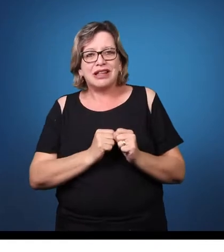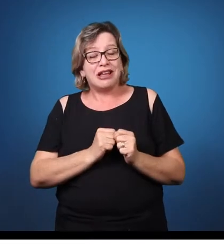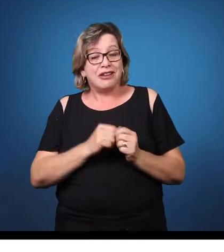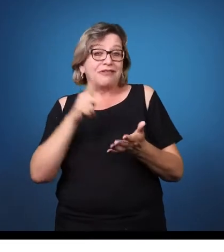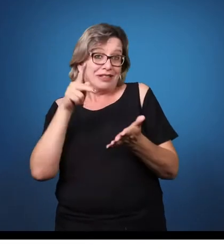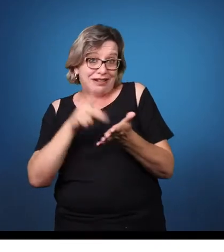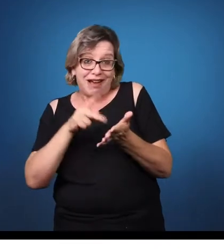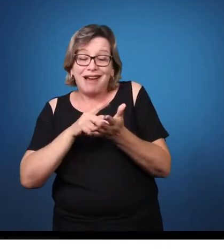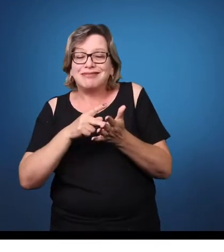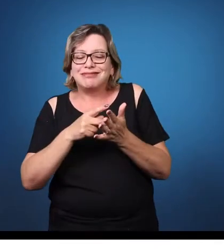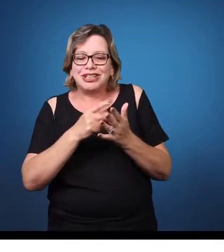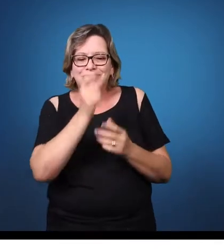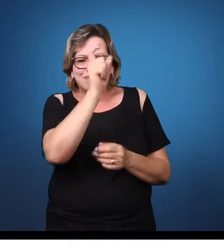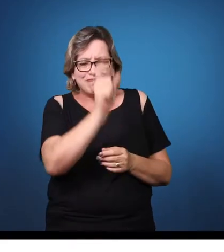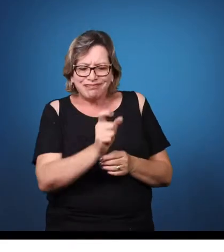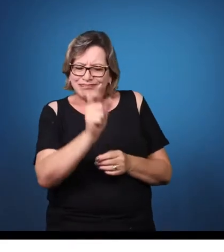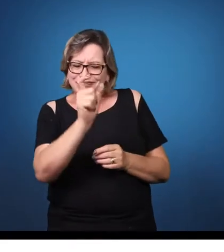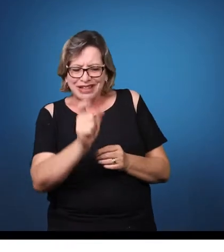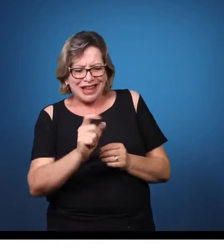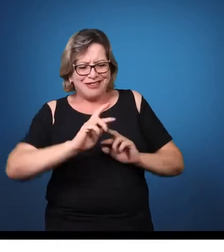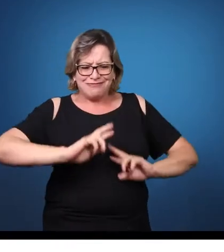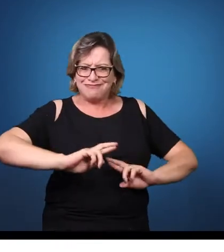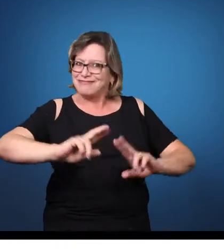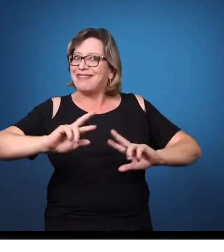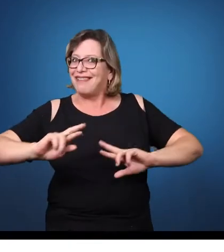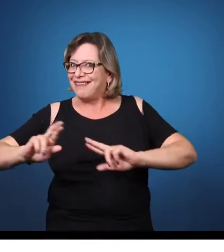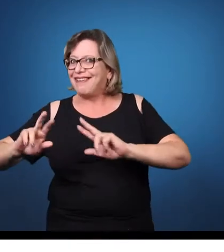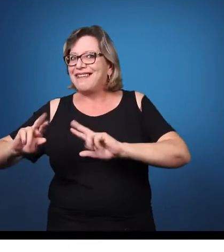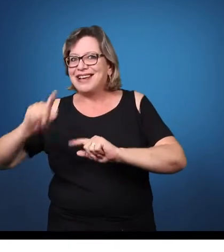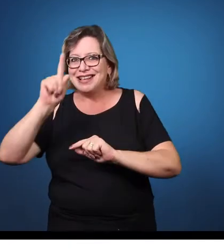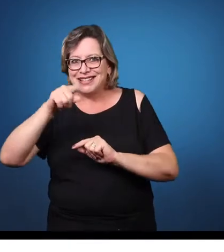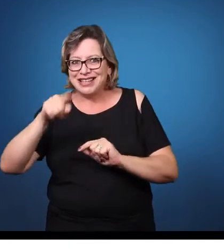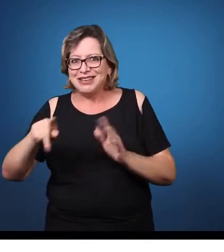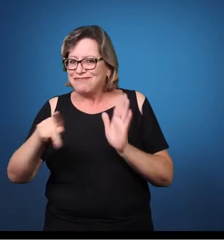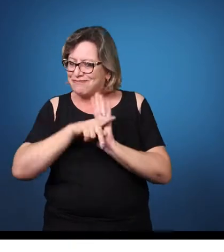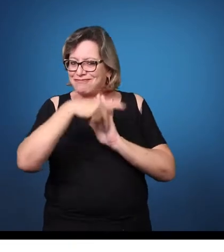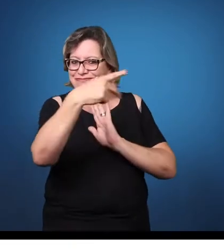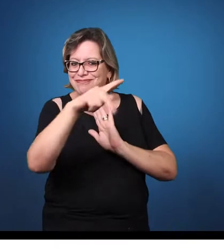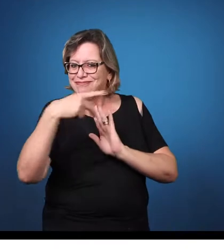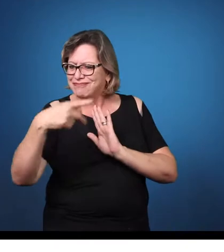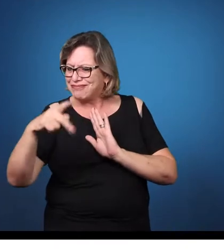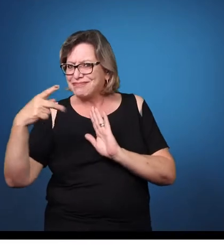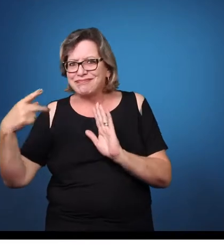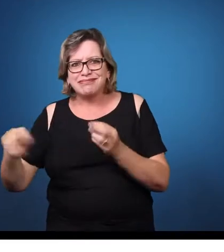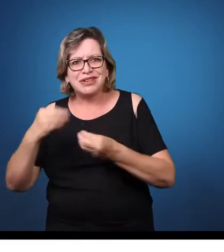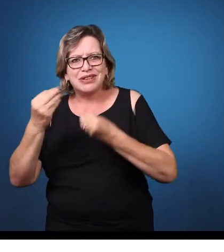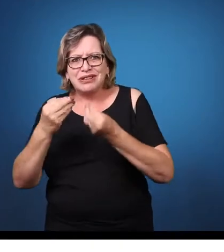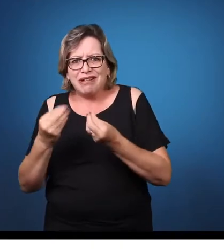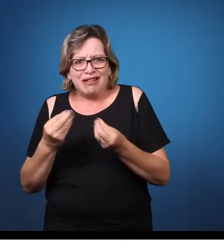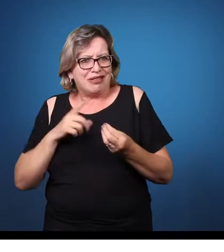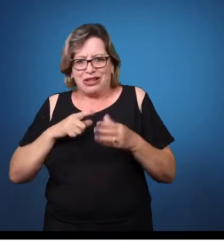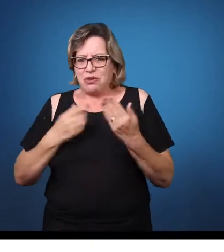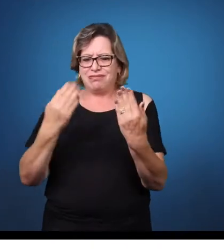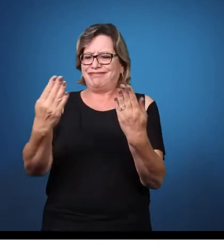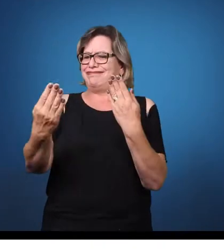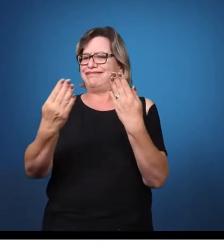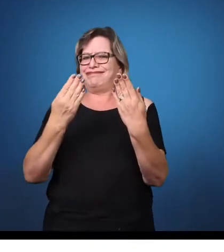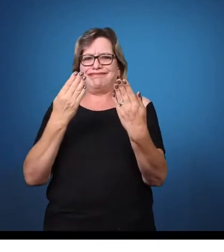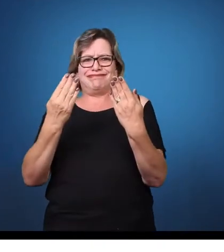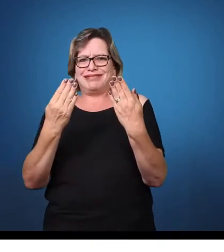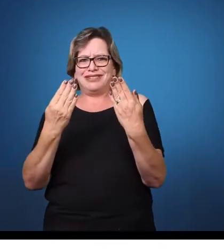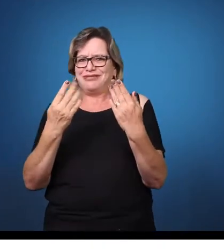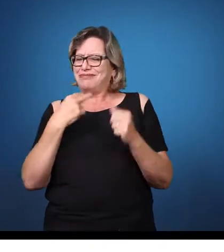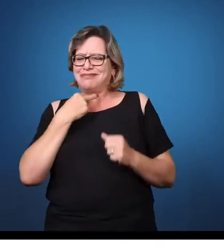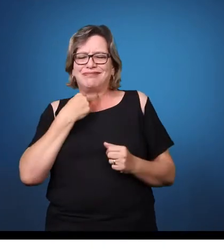desenvolvimento singular. Aquilo que não tem como eu comparar uma criança com a outra. Porque isso também vai depender dos